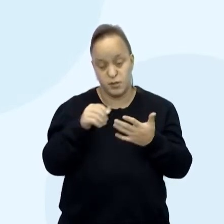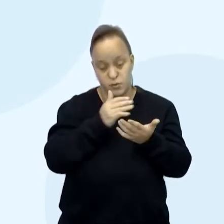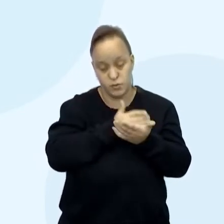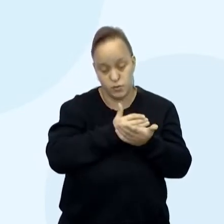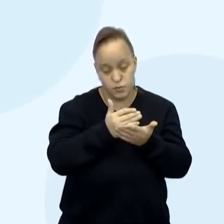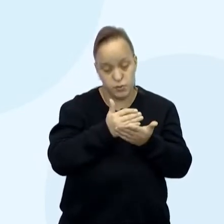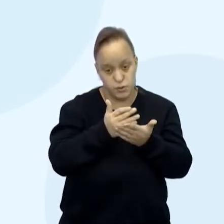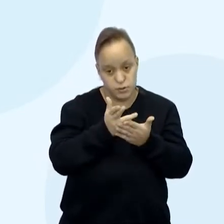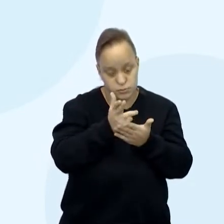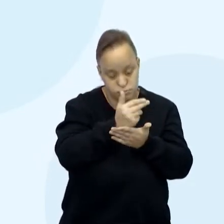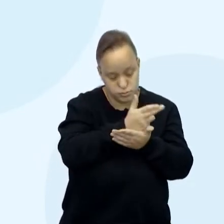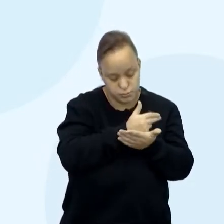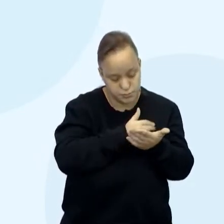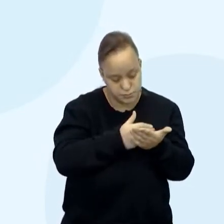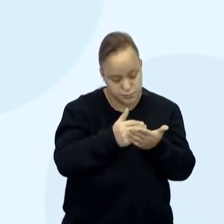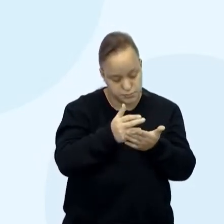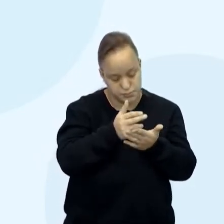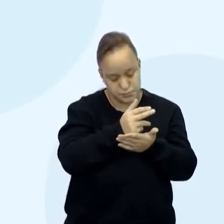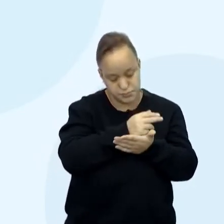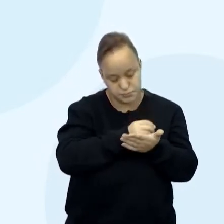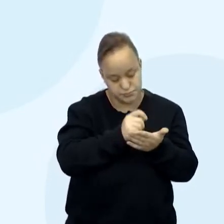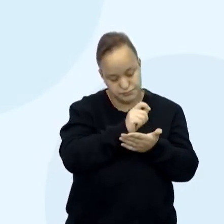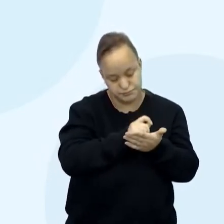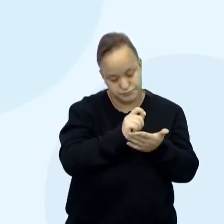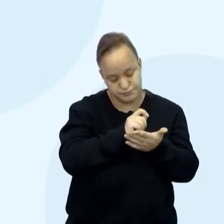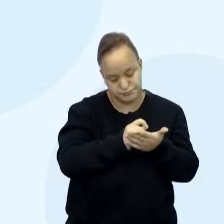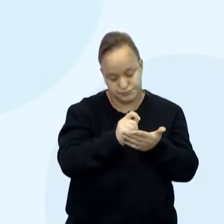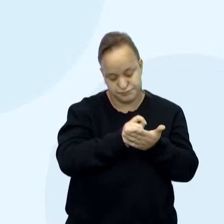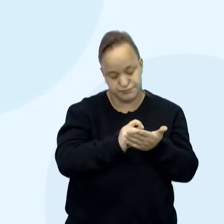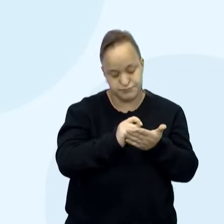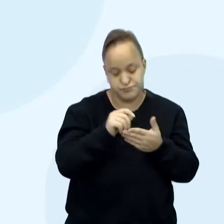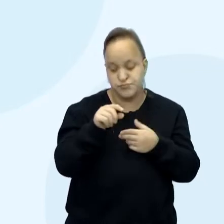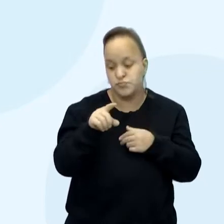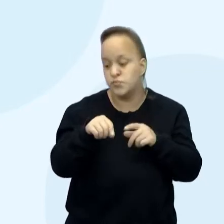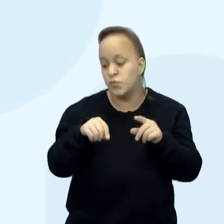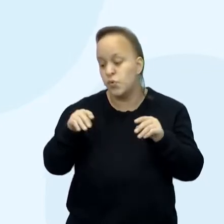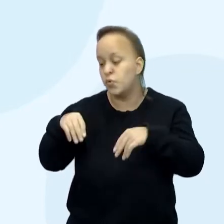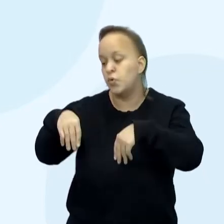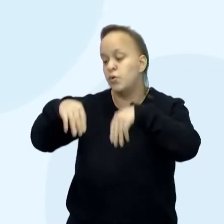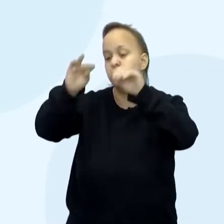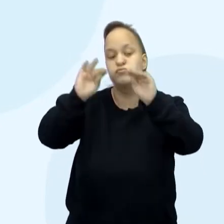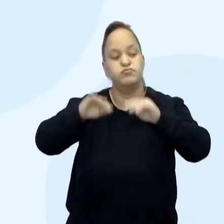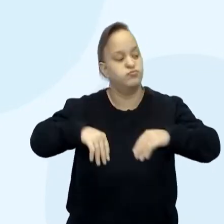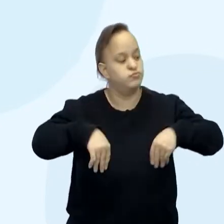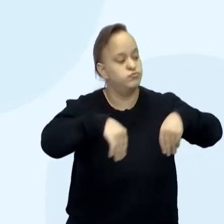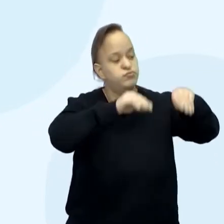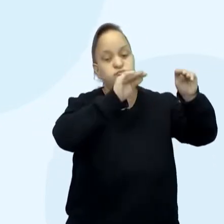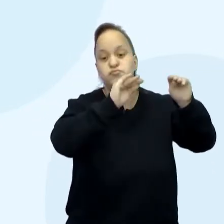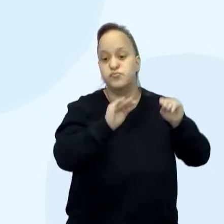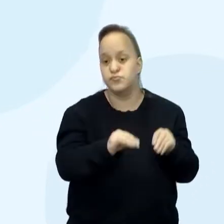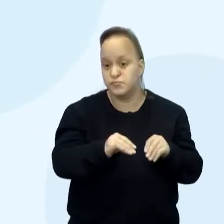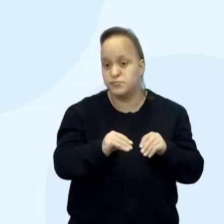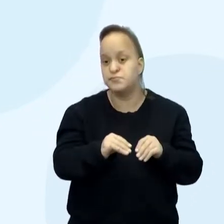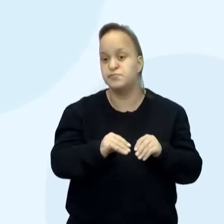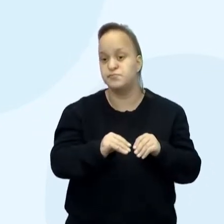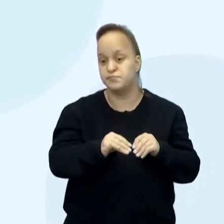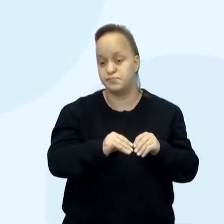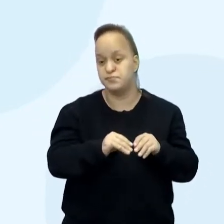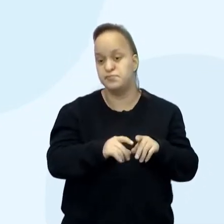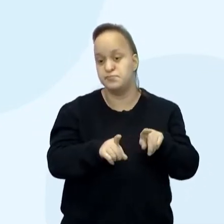desde aquele momento do desenho, a escolha de tecidos, a questão da